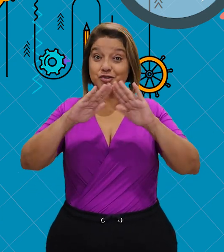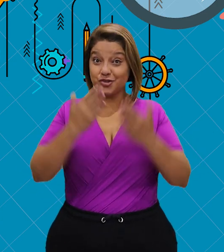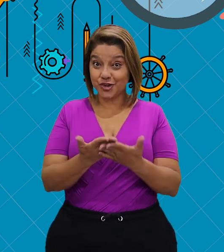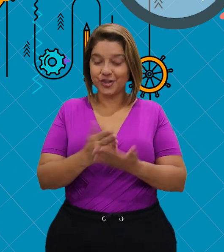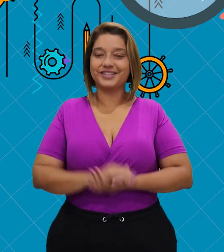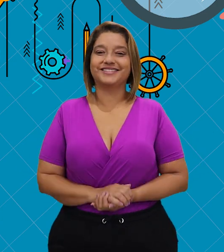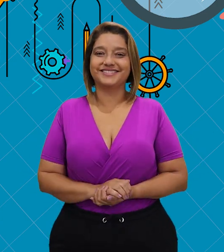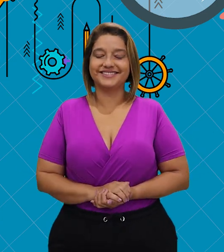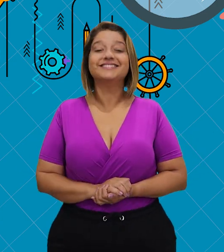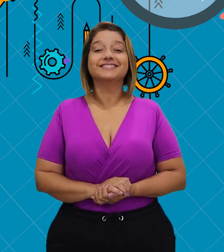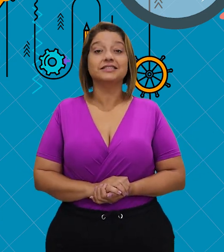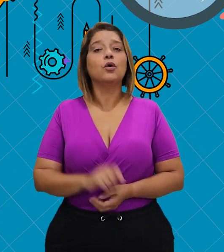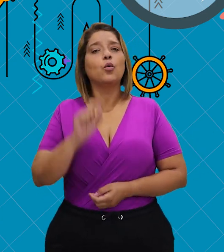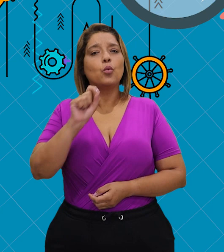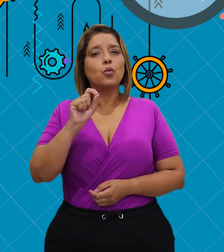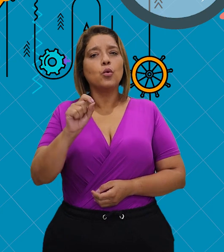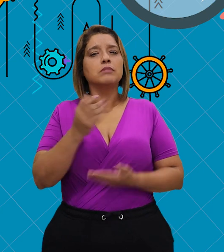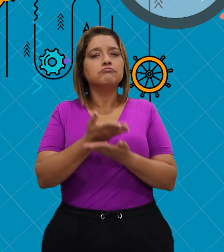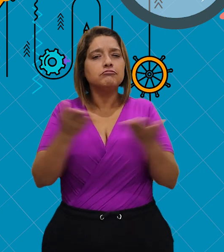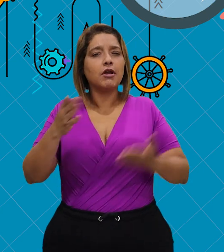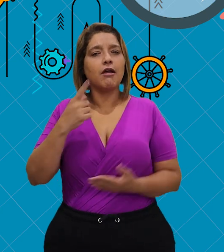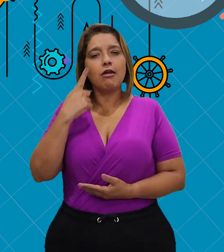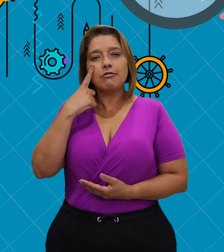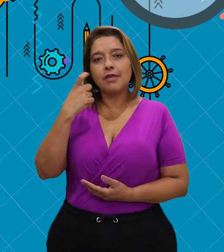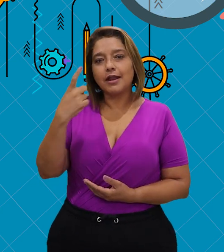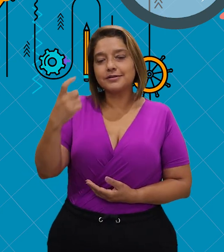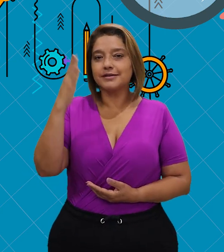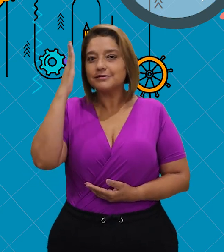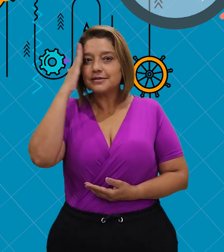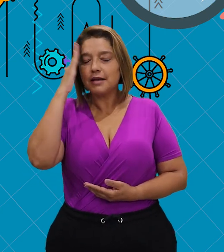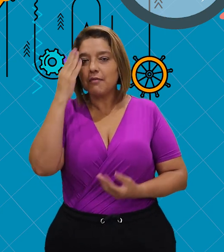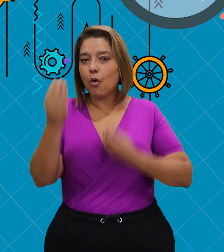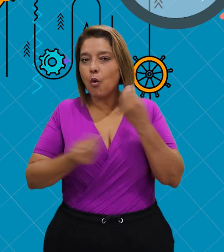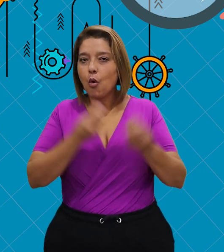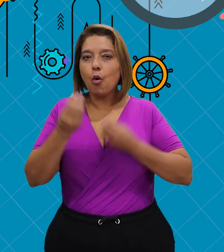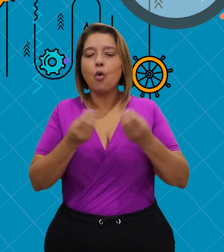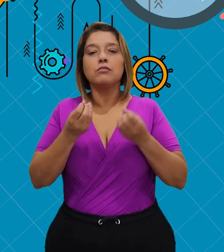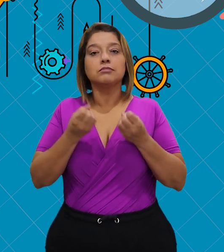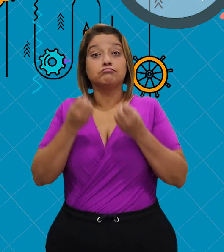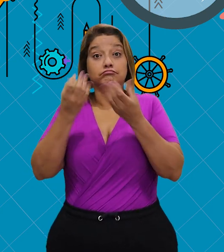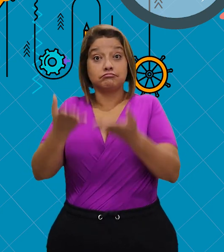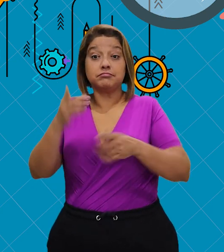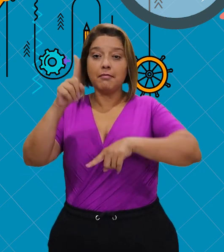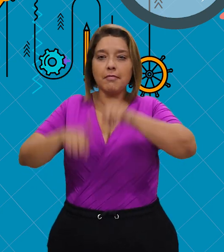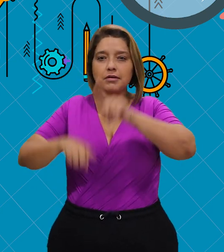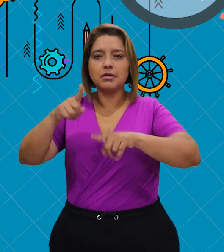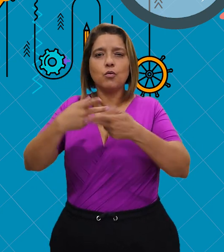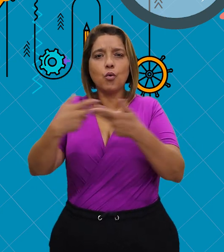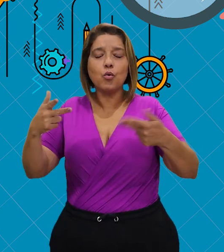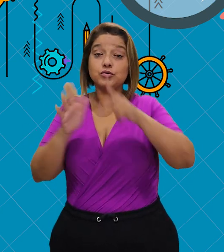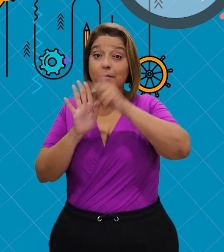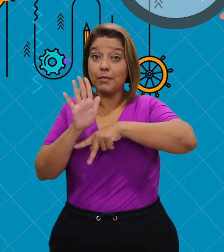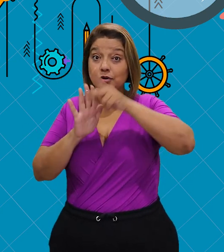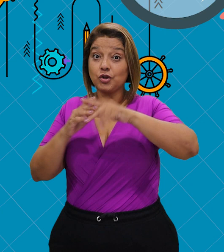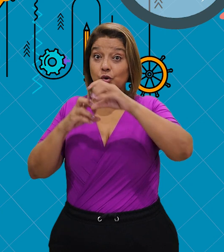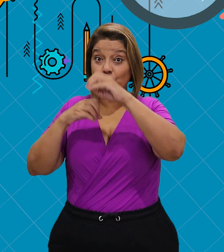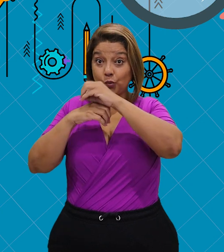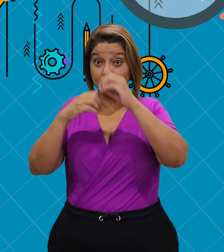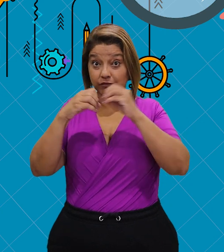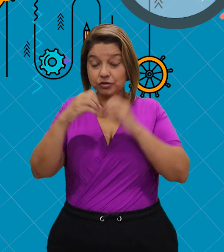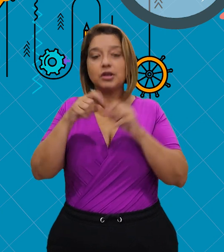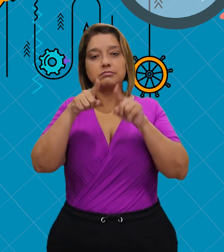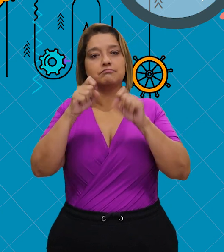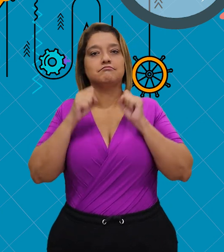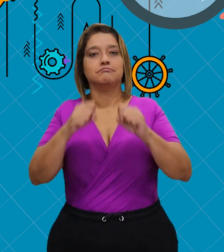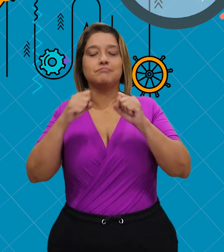escola. Para vocês que ficaram interessados em receber os projetos da UFG, basta mandar